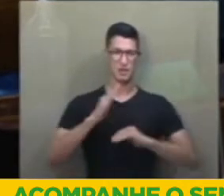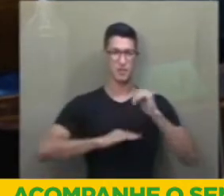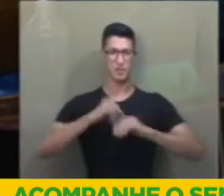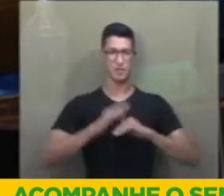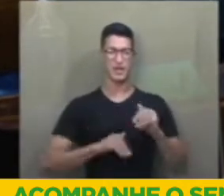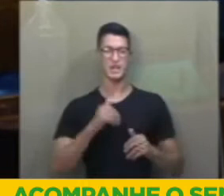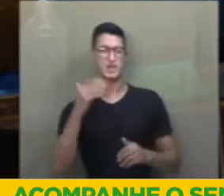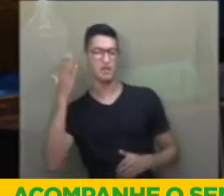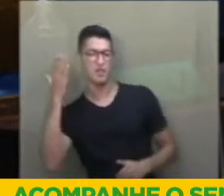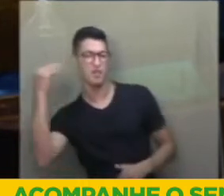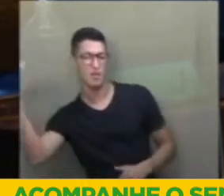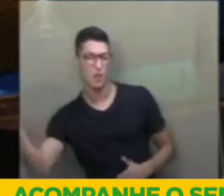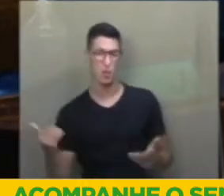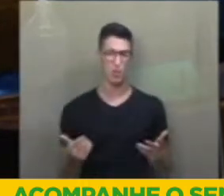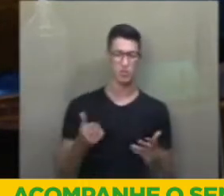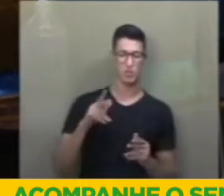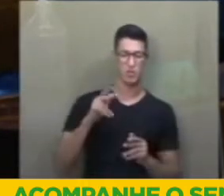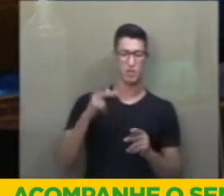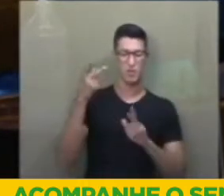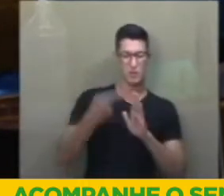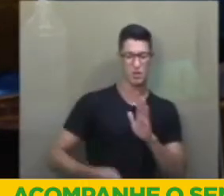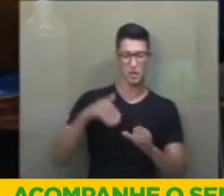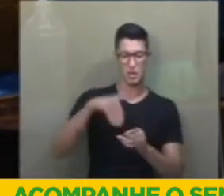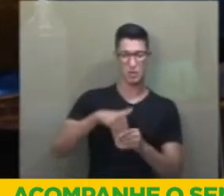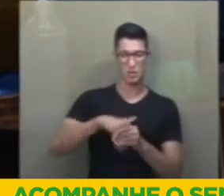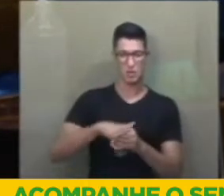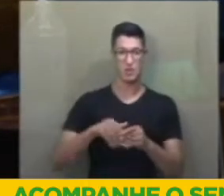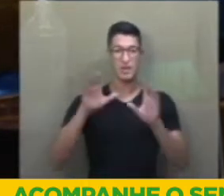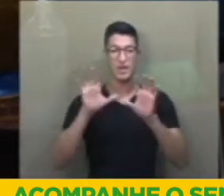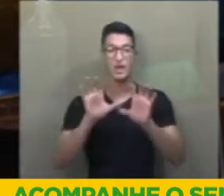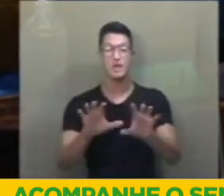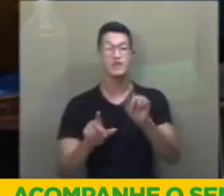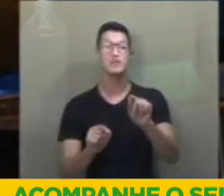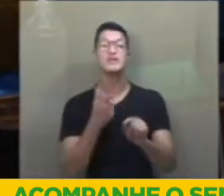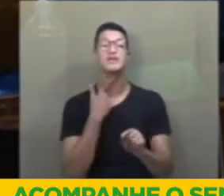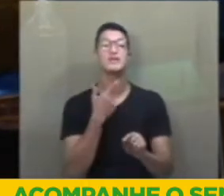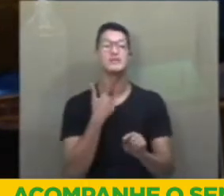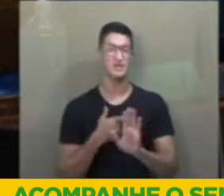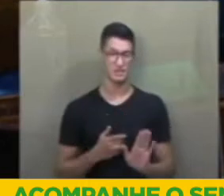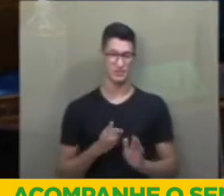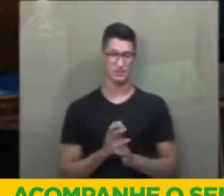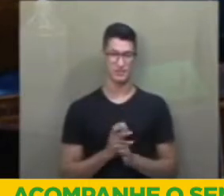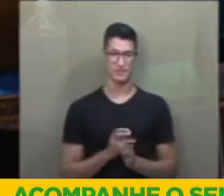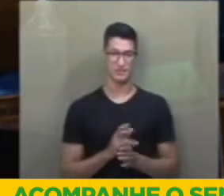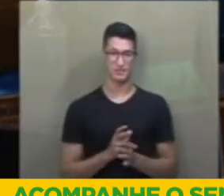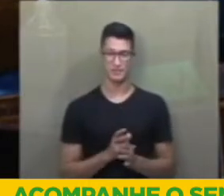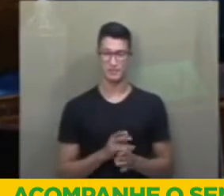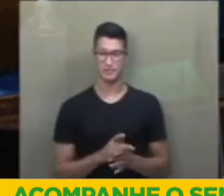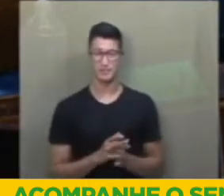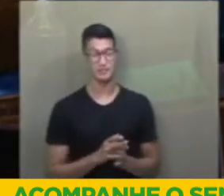populismo, para o projeto eleitoreiro. É isso que se deseja, a ponto